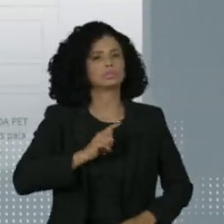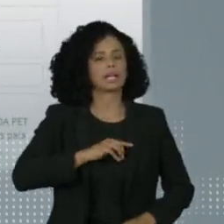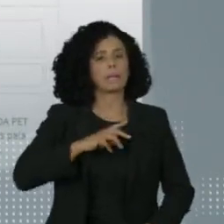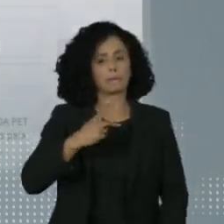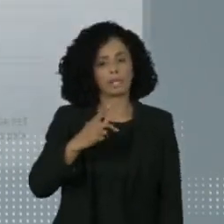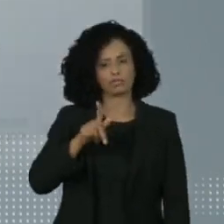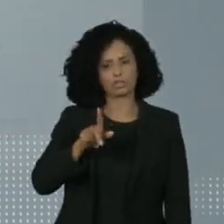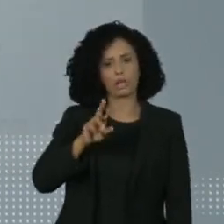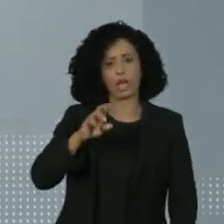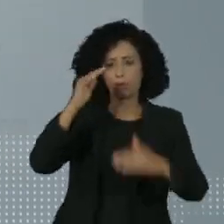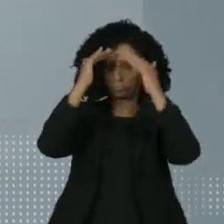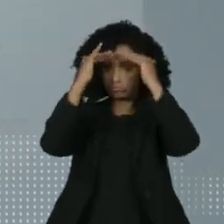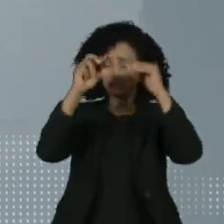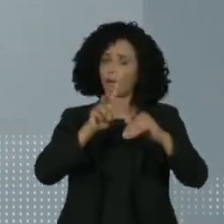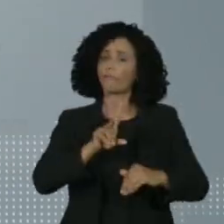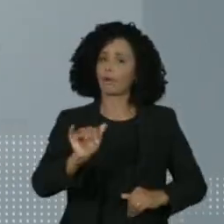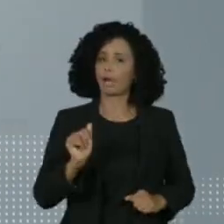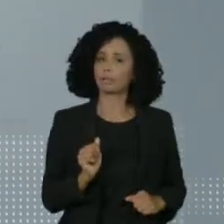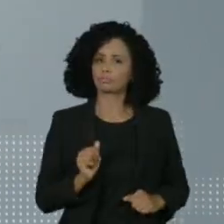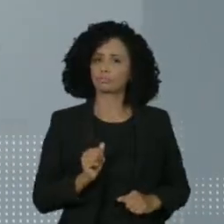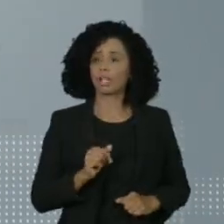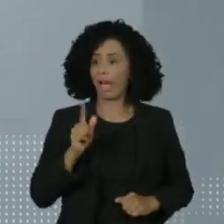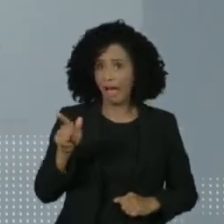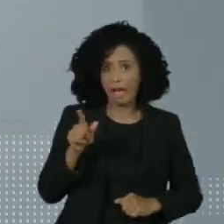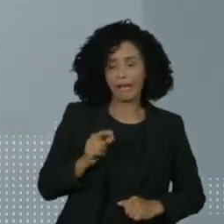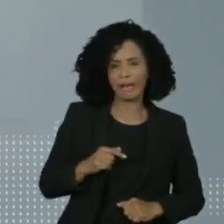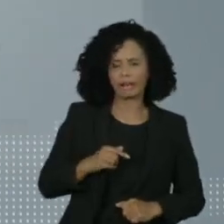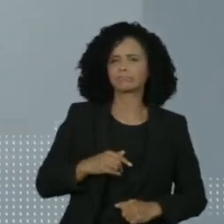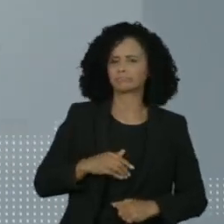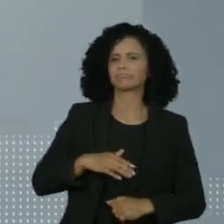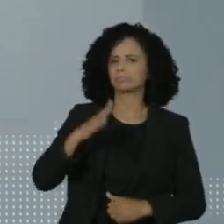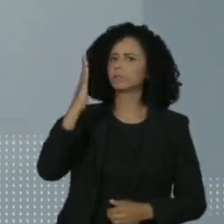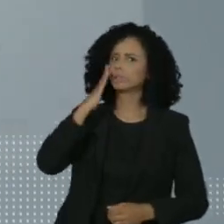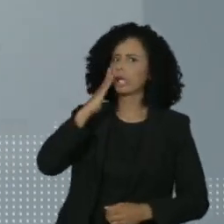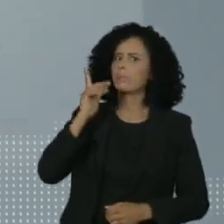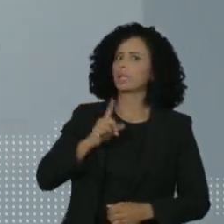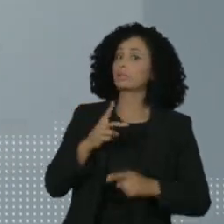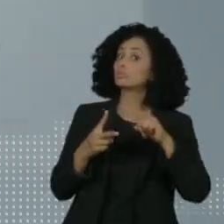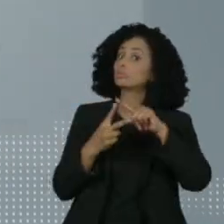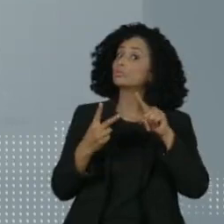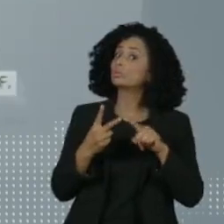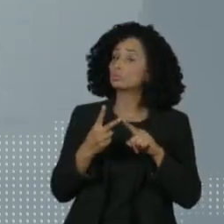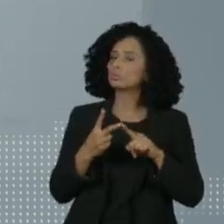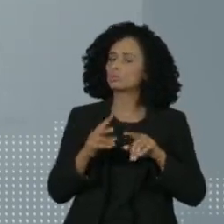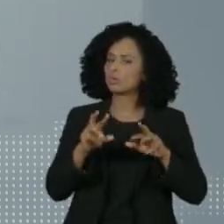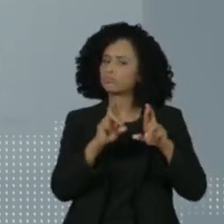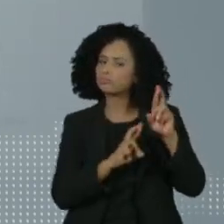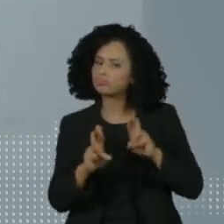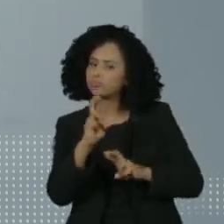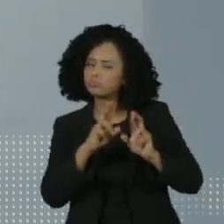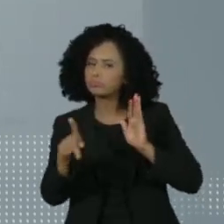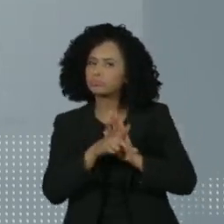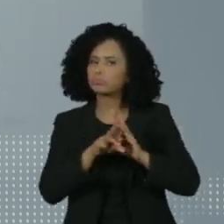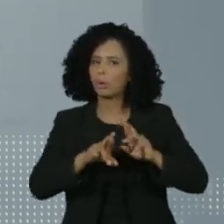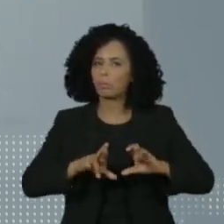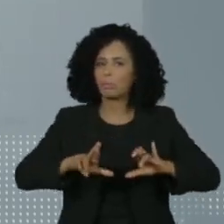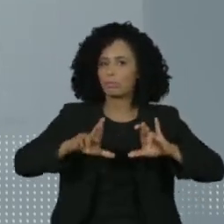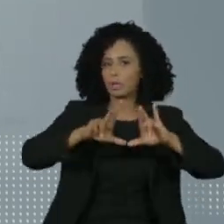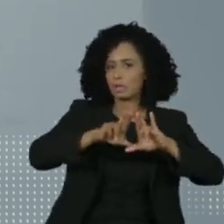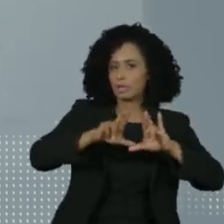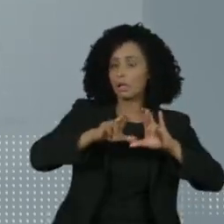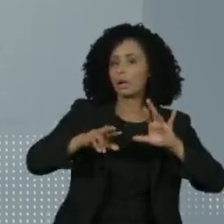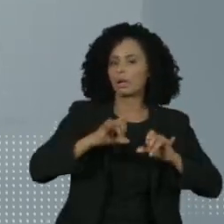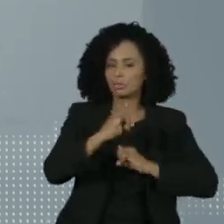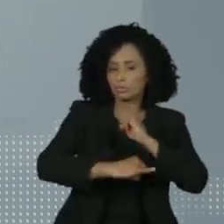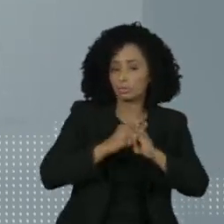-Geral da República. A PGR defende a união das duas investigações sobre milícias digitais e sobre os ataques de